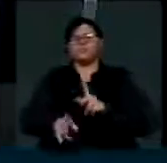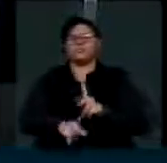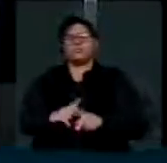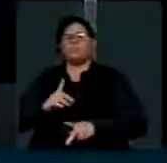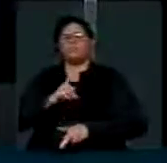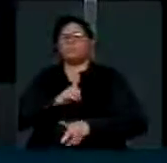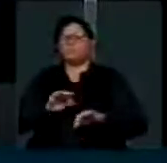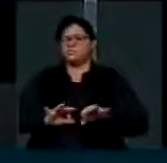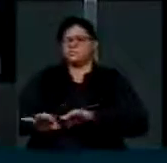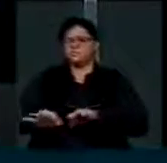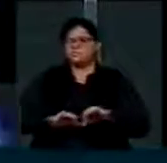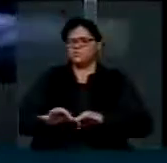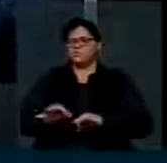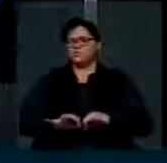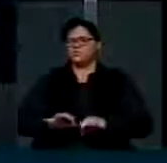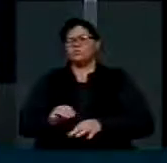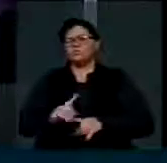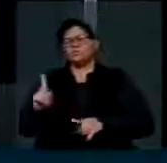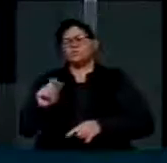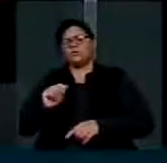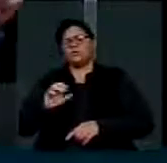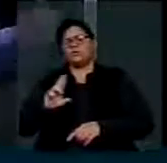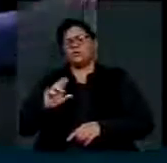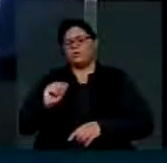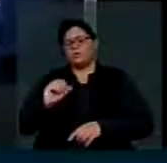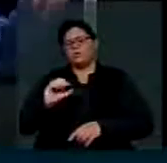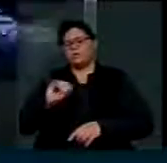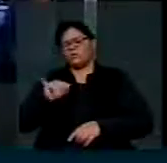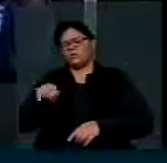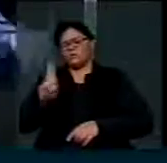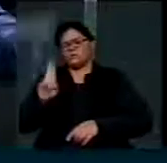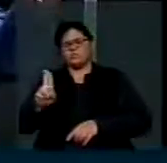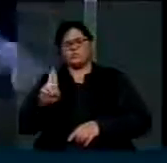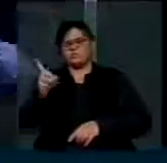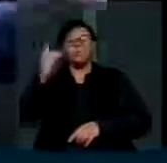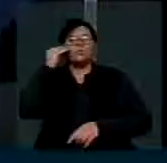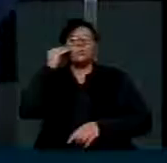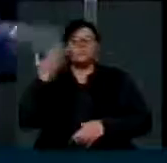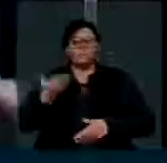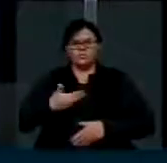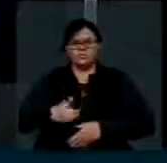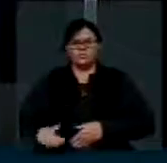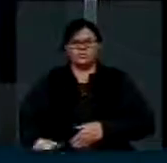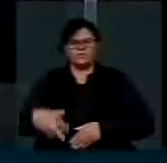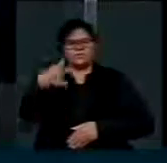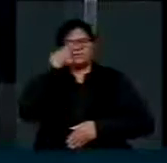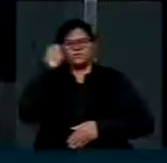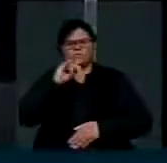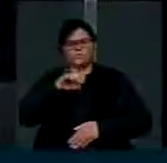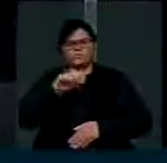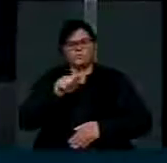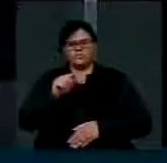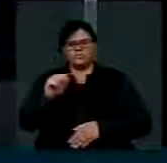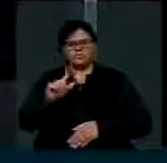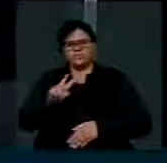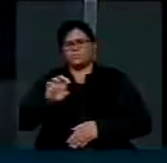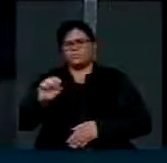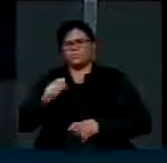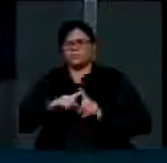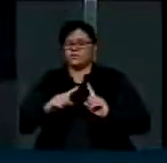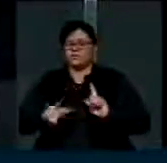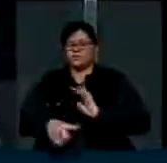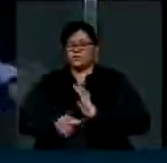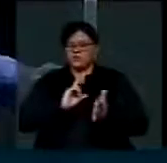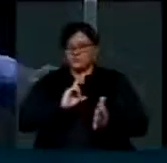planejamento que não há em Aracaju dos governos anteriores. Não é culpa do governo atual do prefeito João Alves, e sim dos prefeitos que